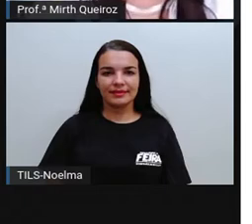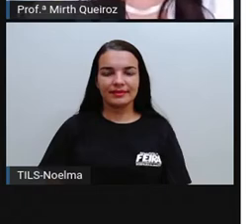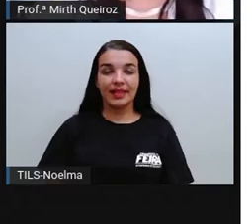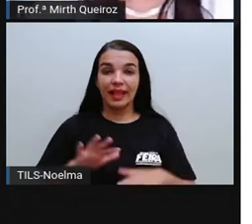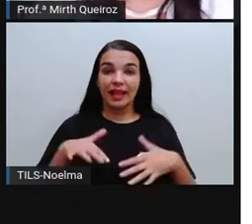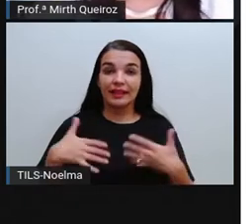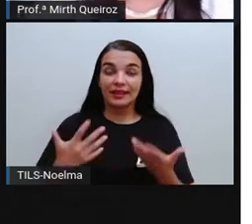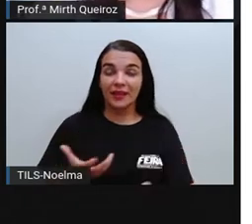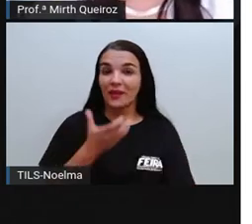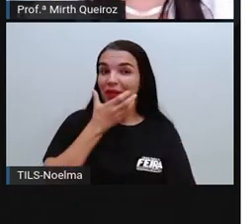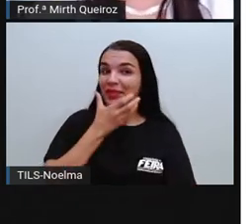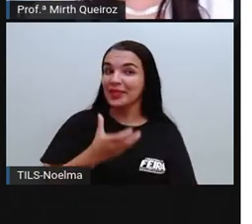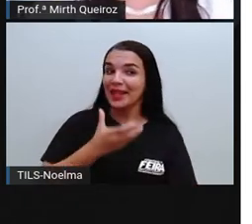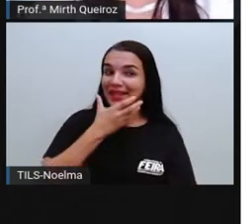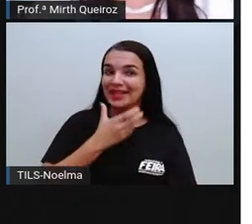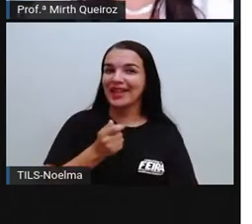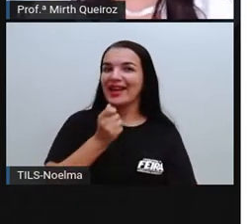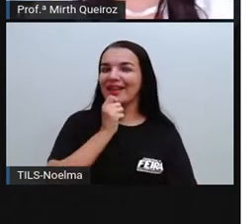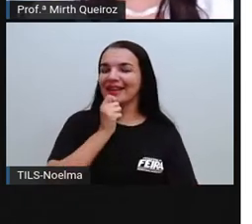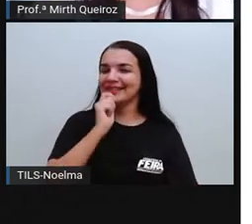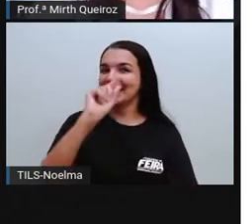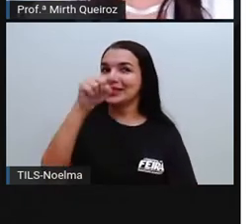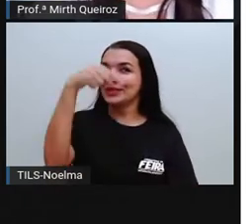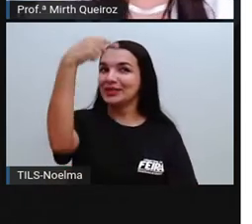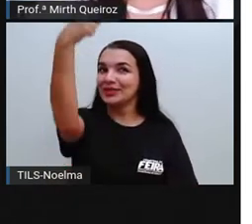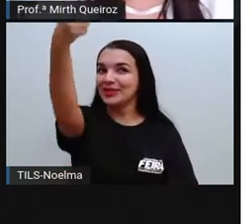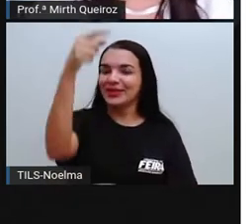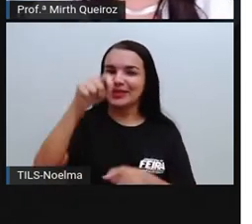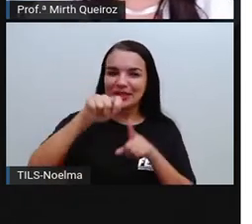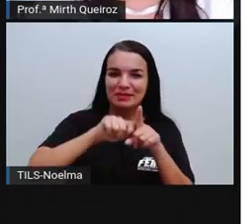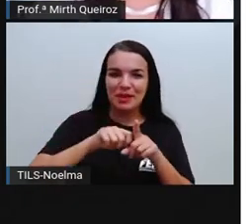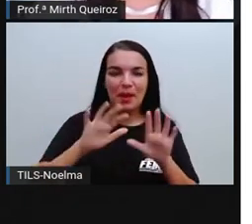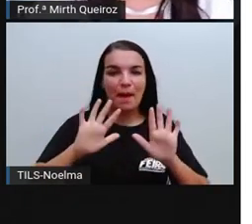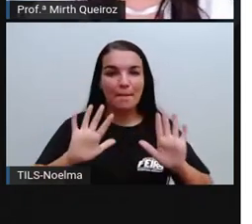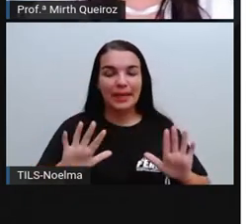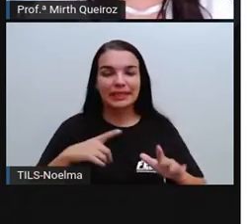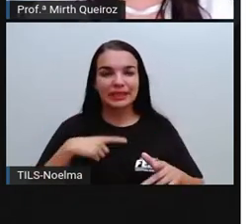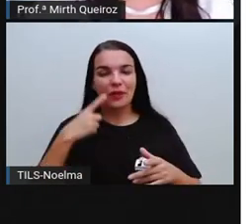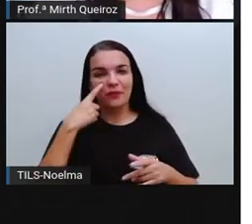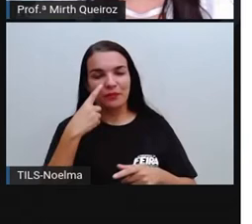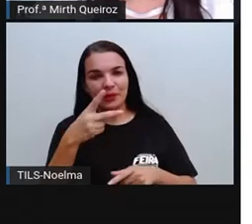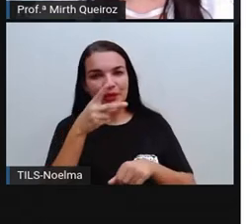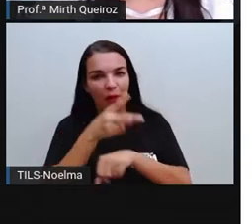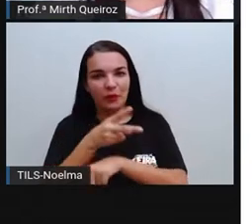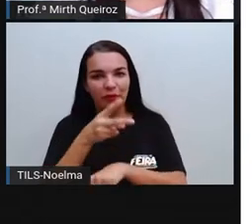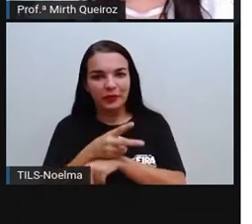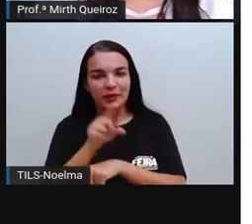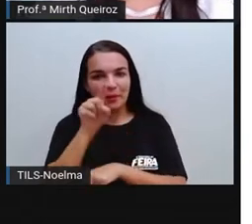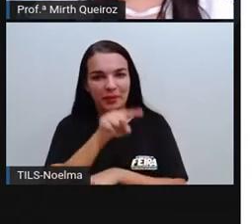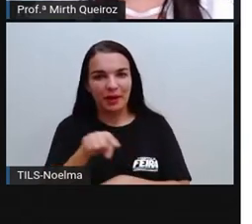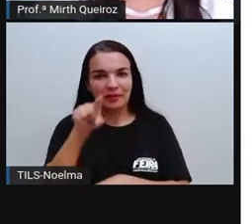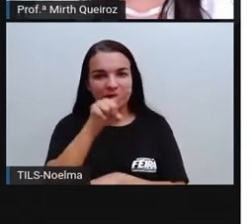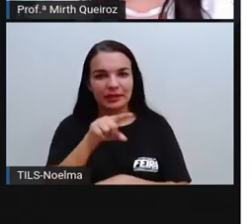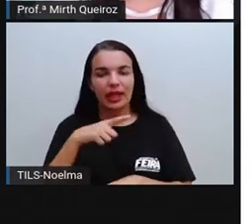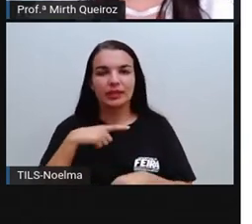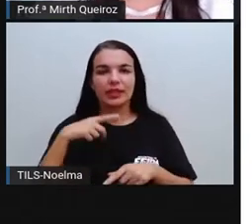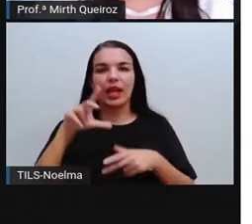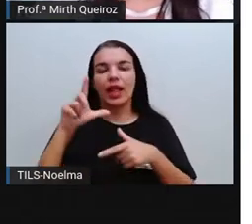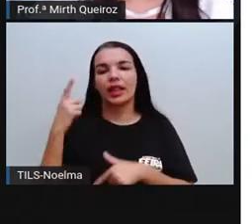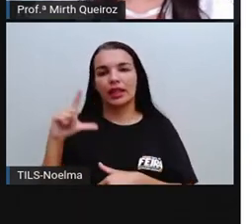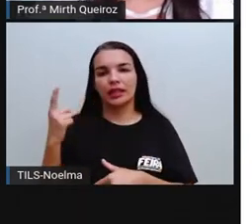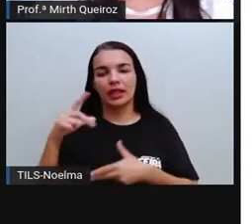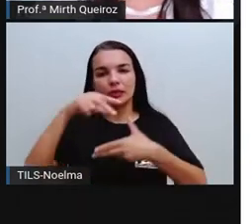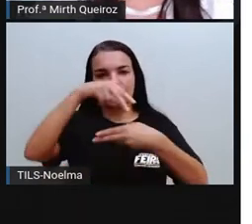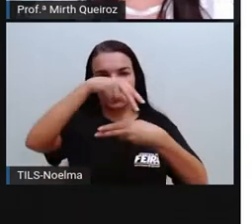O Natal ainda é no próximo mês, mas eu trouxe esse vídeo aí para vocês, que é uma literatura de